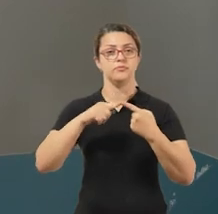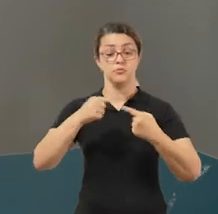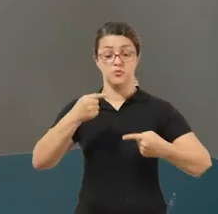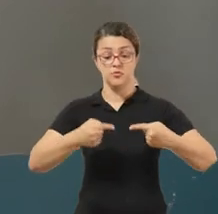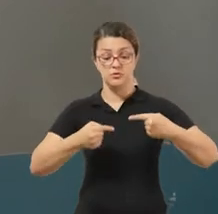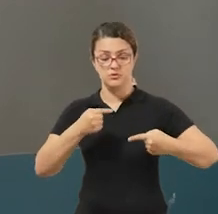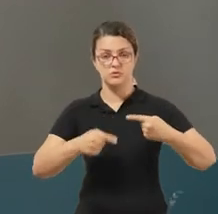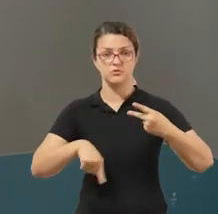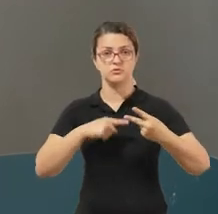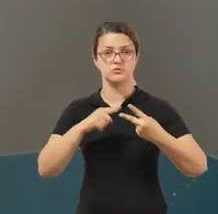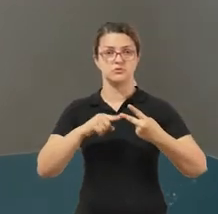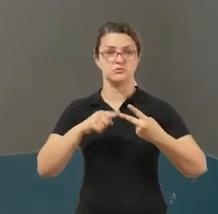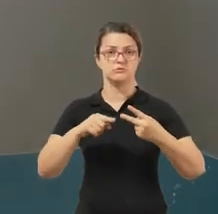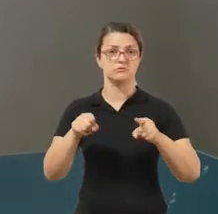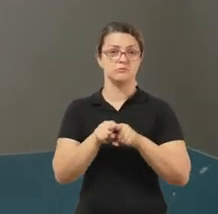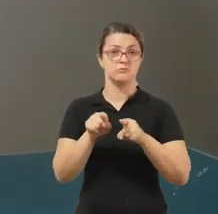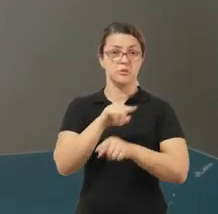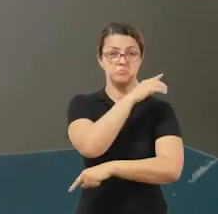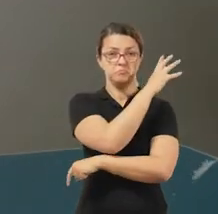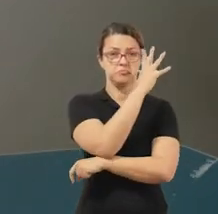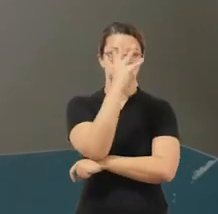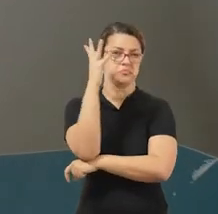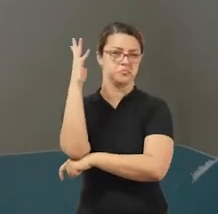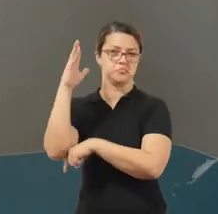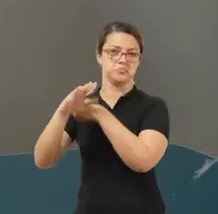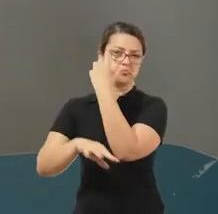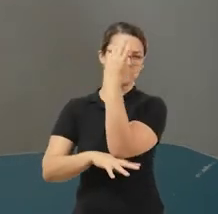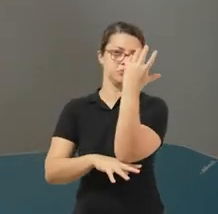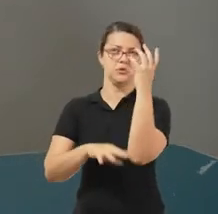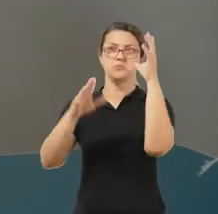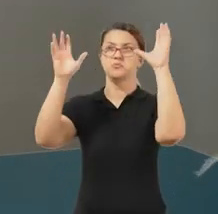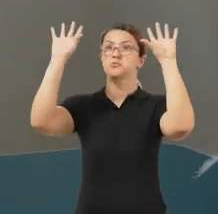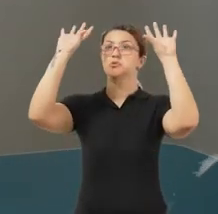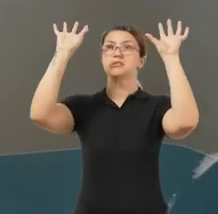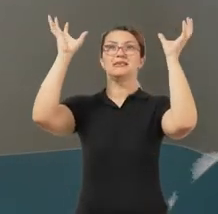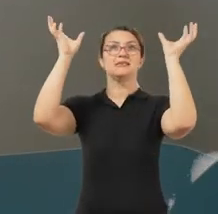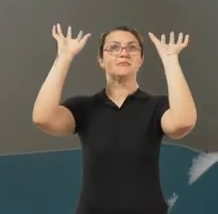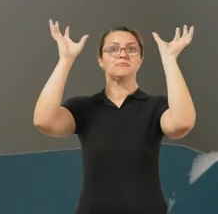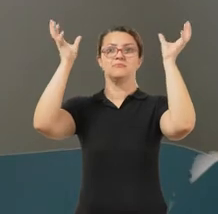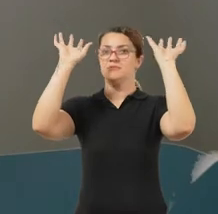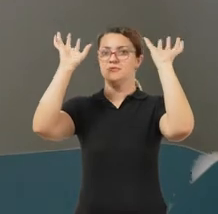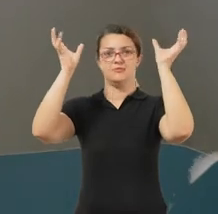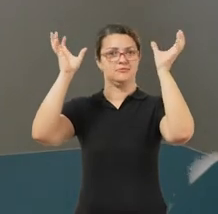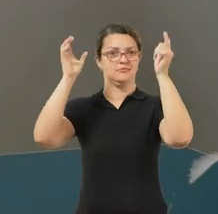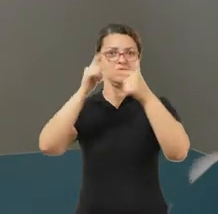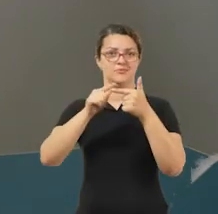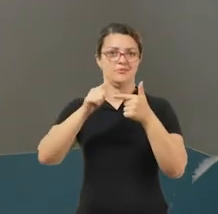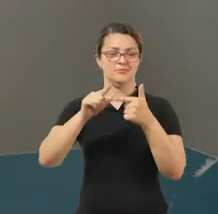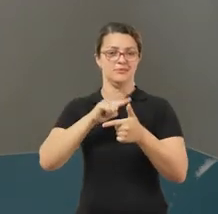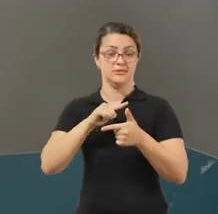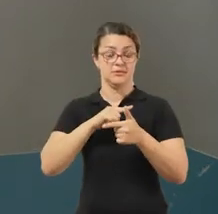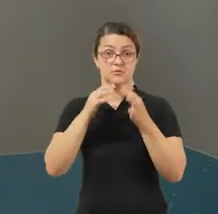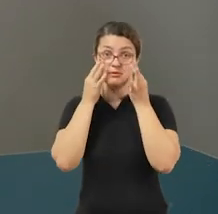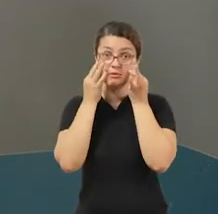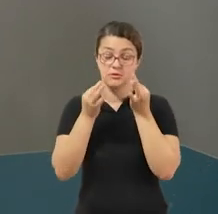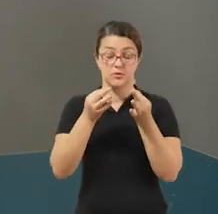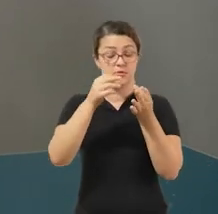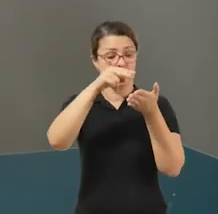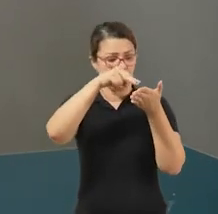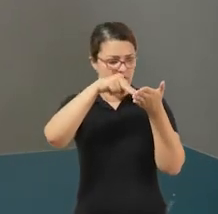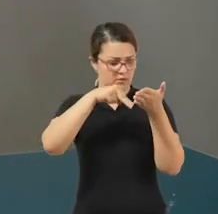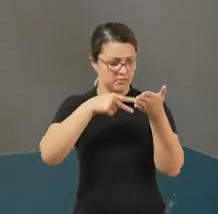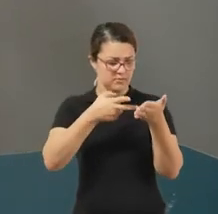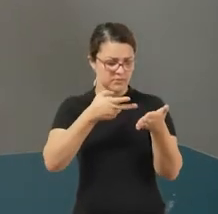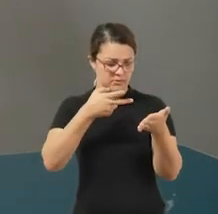políticos e motivos ambientais, tudo bem? Leiam o texto com bastante atenção e aí vocês conseguirão identificar algumas